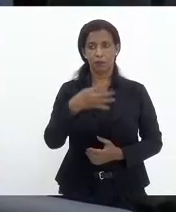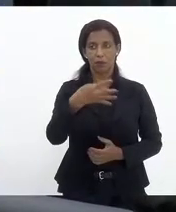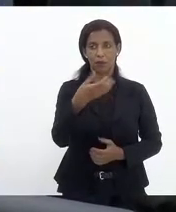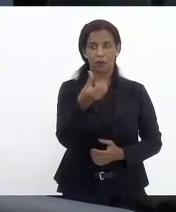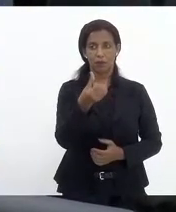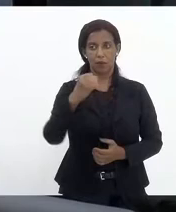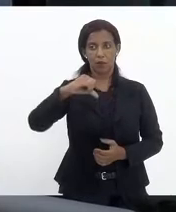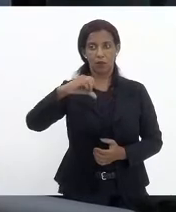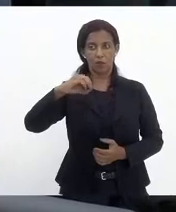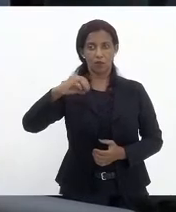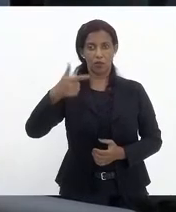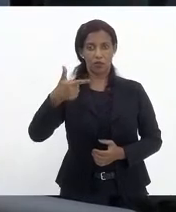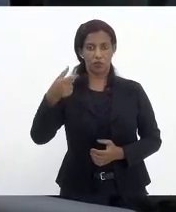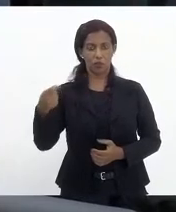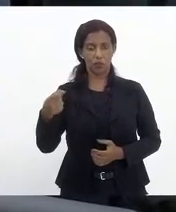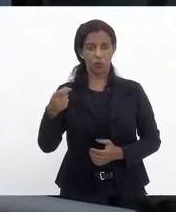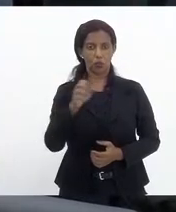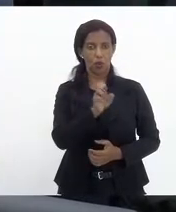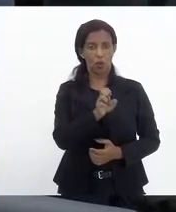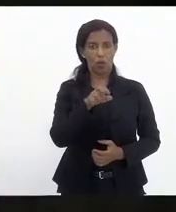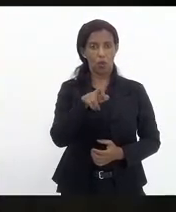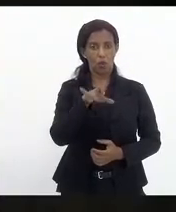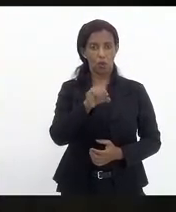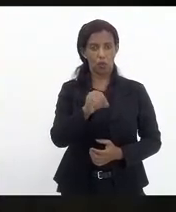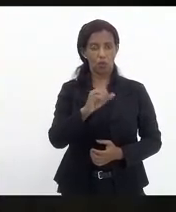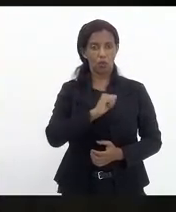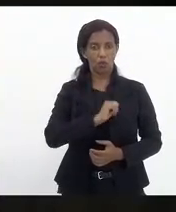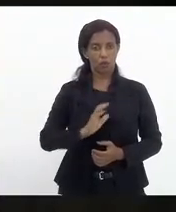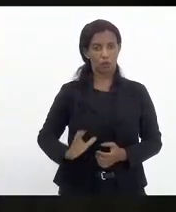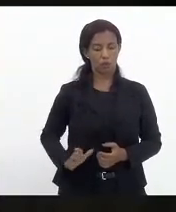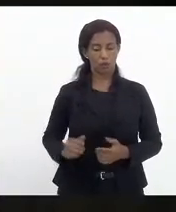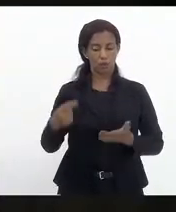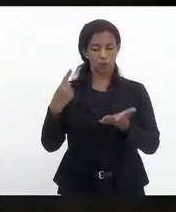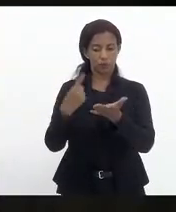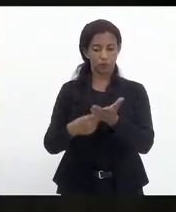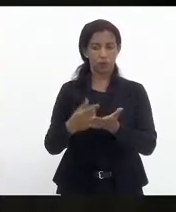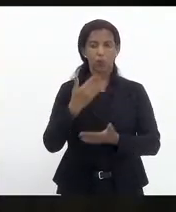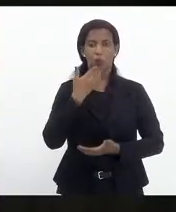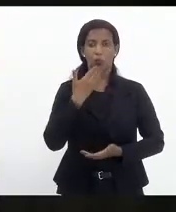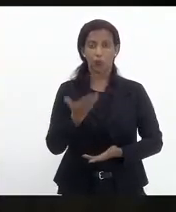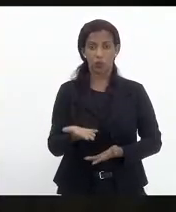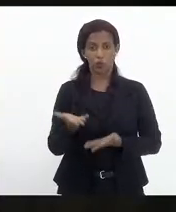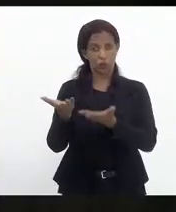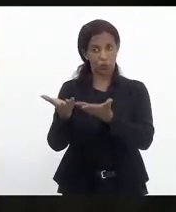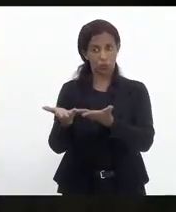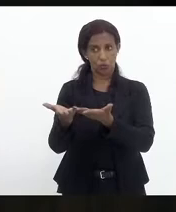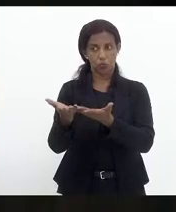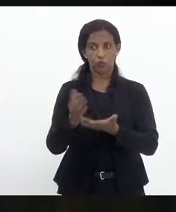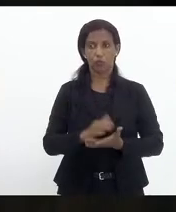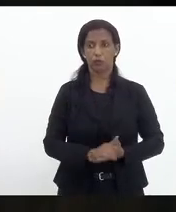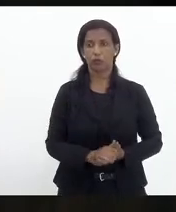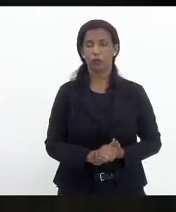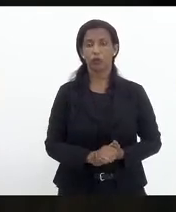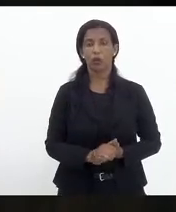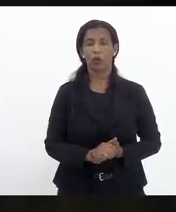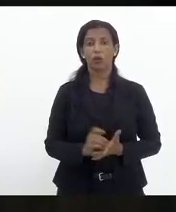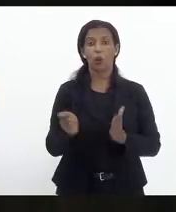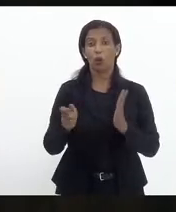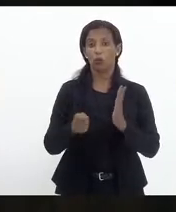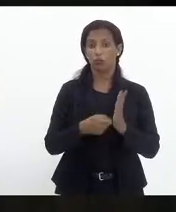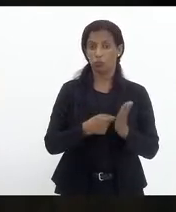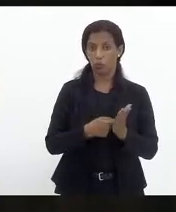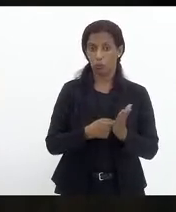4690 de 21 de autoria deputada Eurico Júnior André Siciliano. De acordo com o pedido do autor,